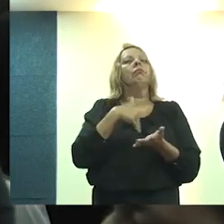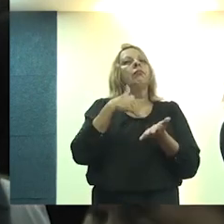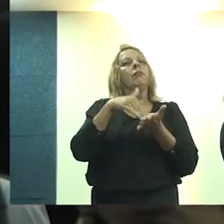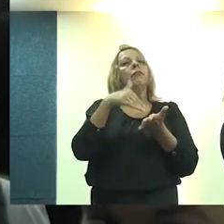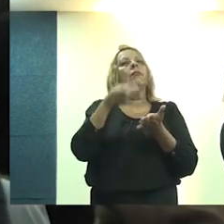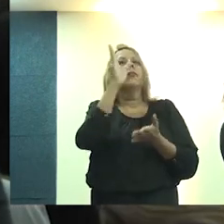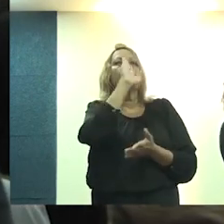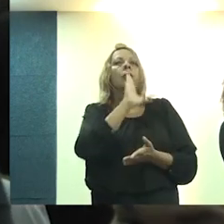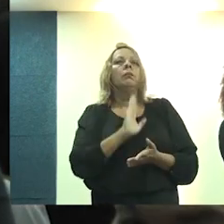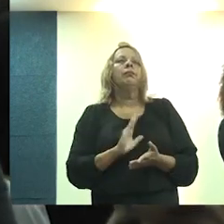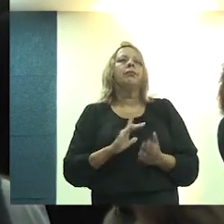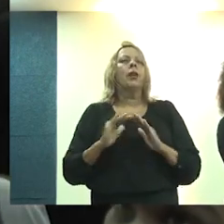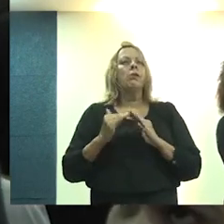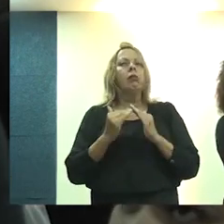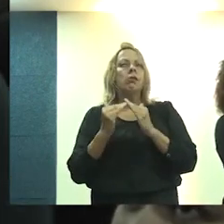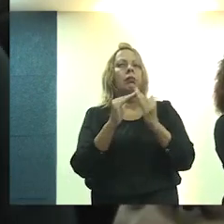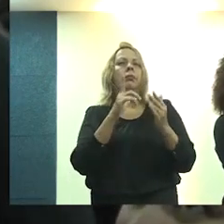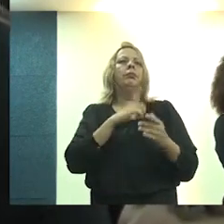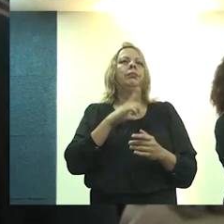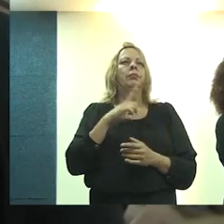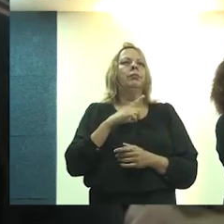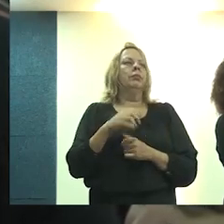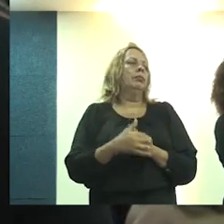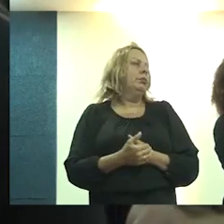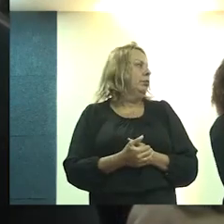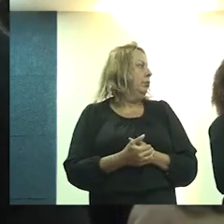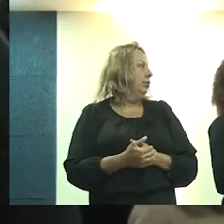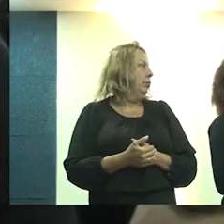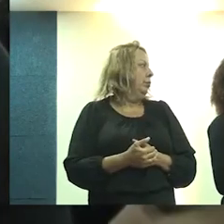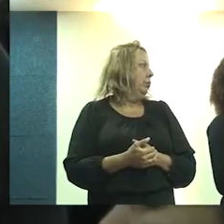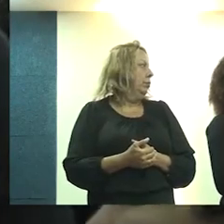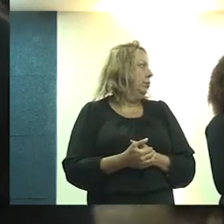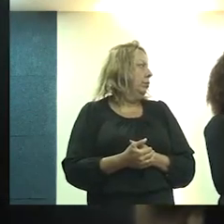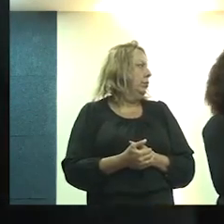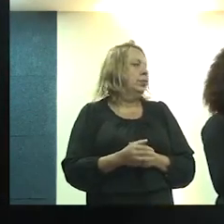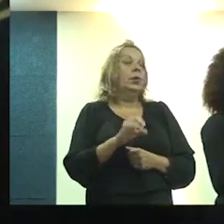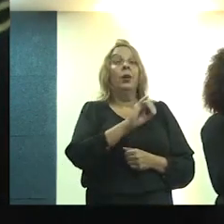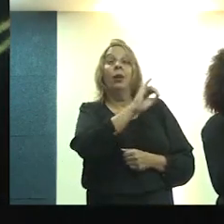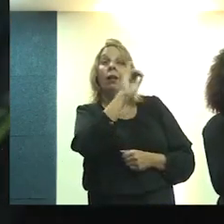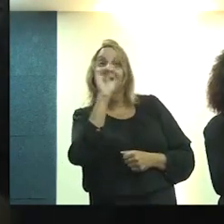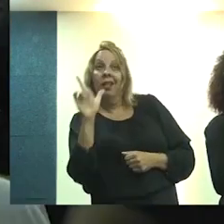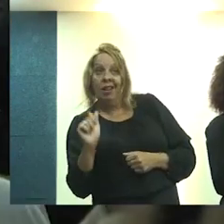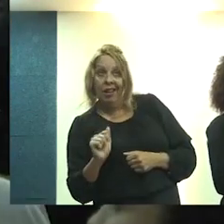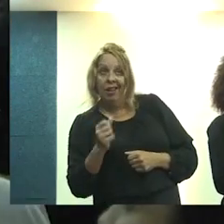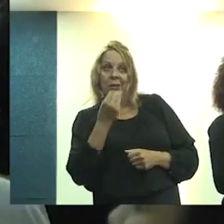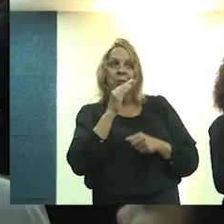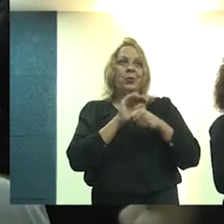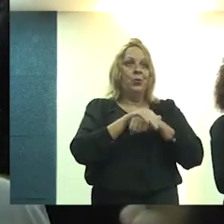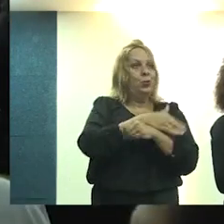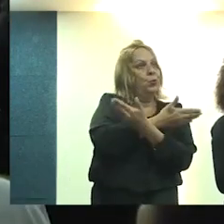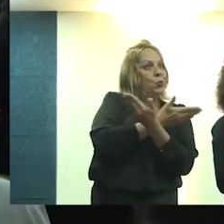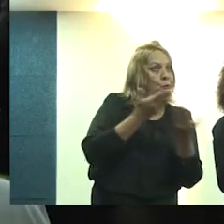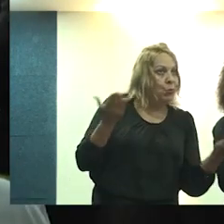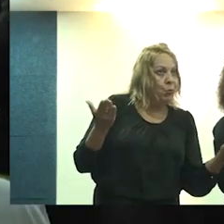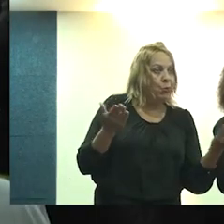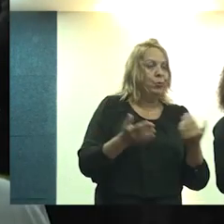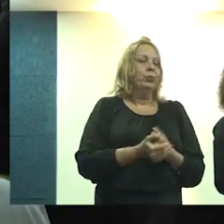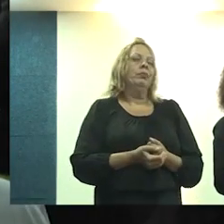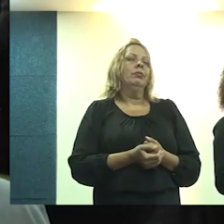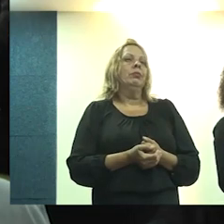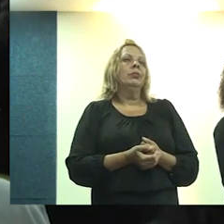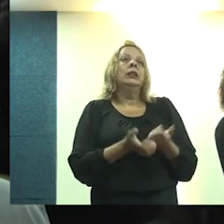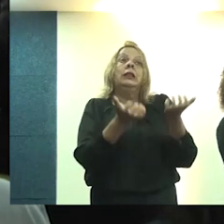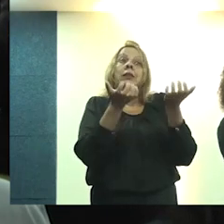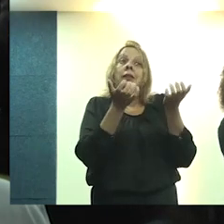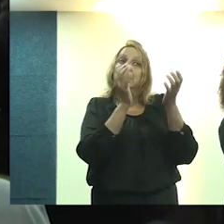secretário nacional de periferias, o senhor Guilherme Simões. Olá, muito boa noite a todas e a todos.